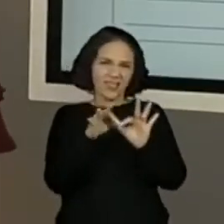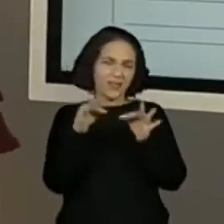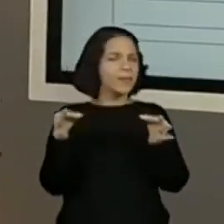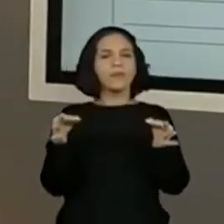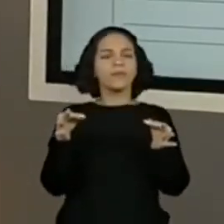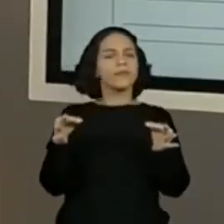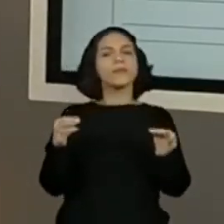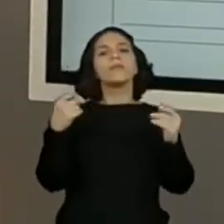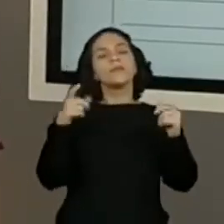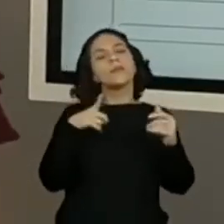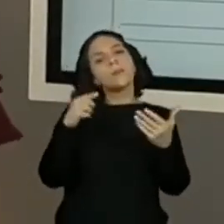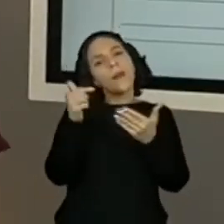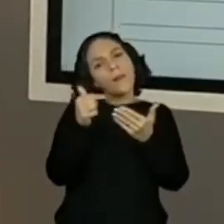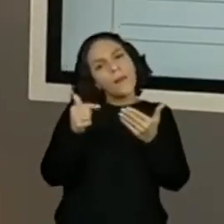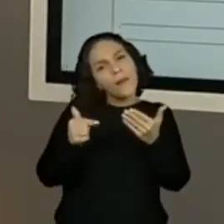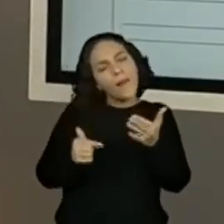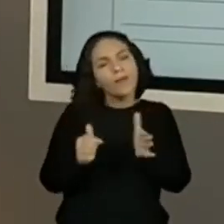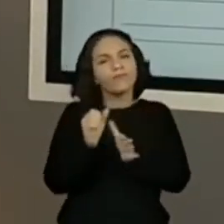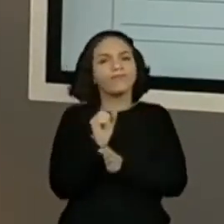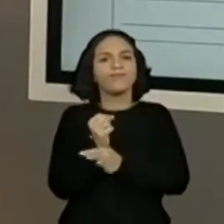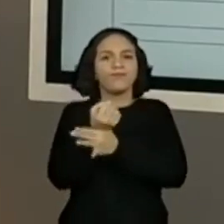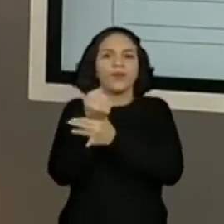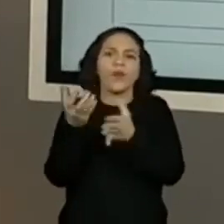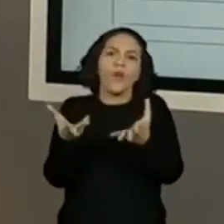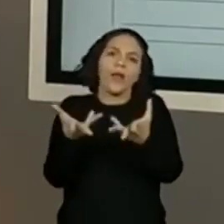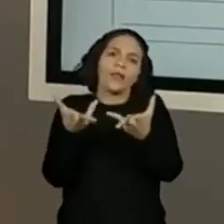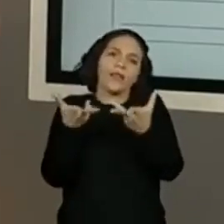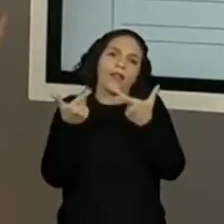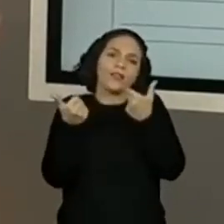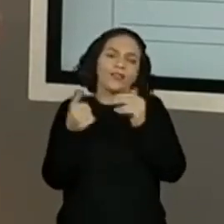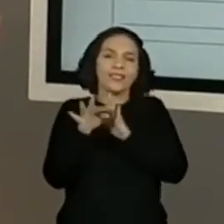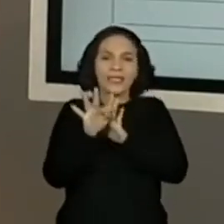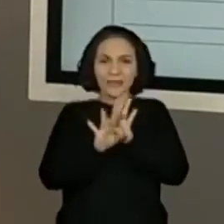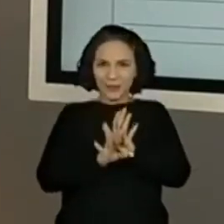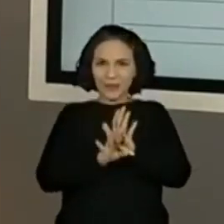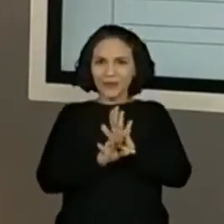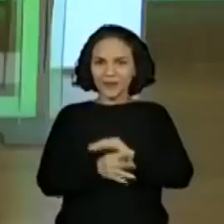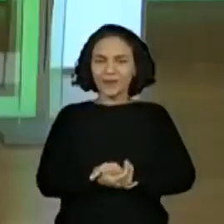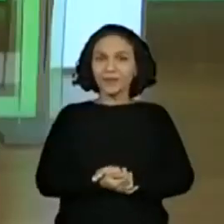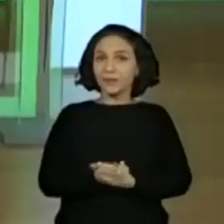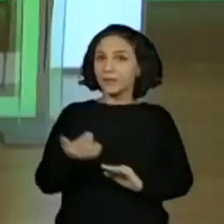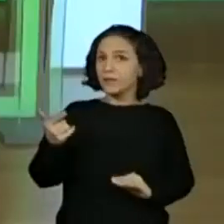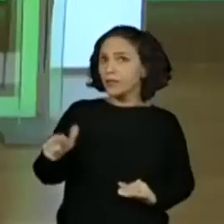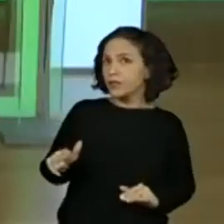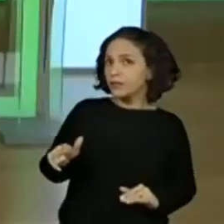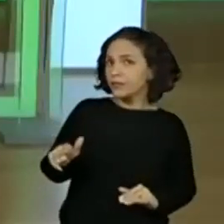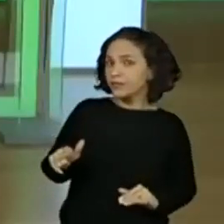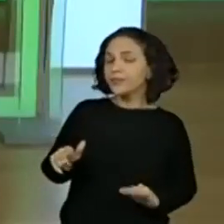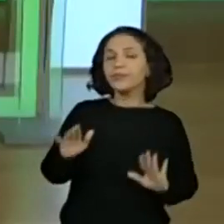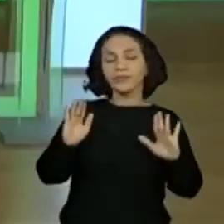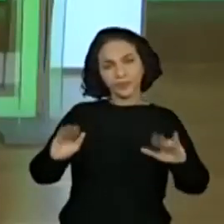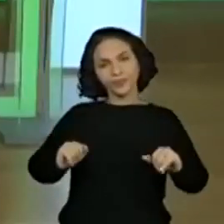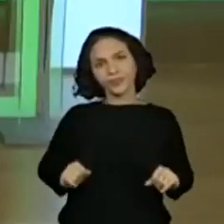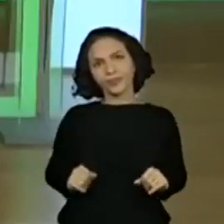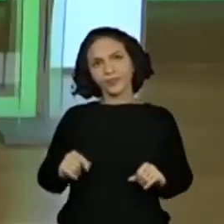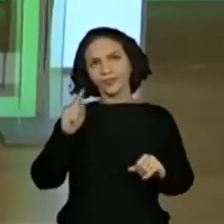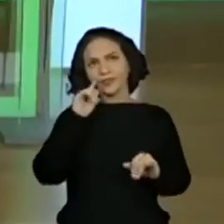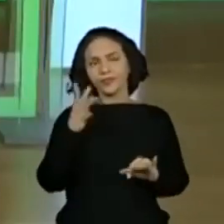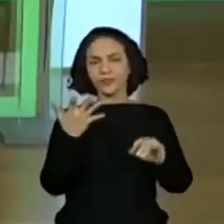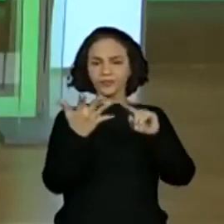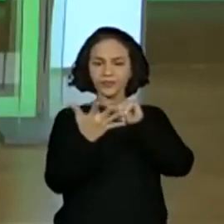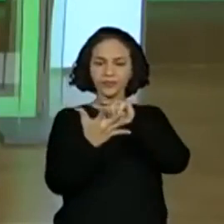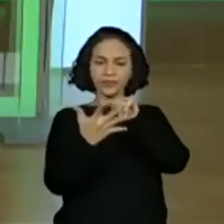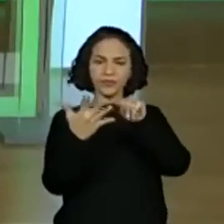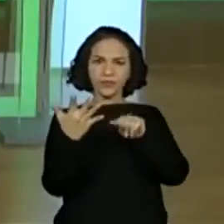precisa garantir algumas etapas para dar qualidade para o nosso texto. Mais alguma, professora, quer? Eu acredito que sim. Então, gente já tem cinco ali, né?